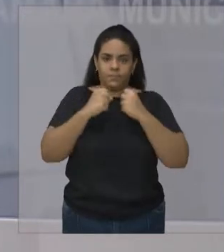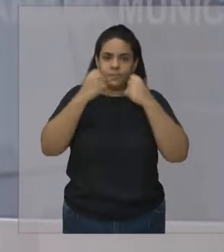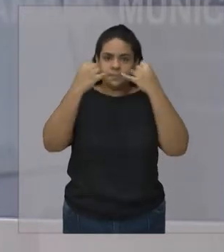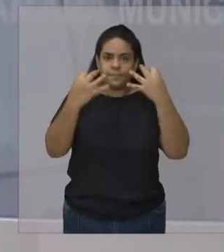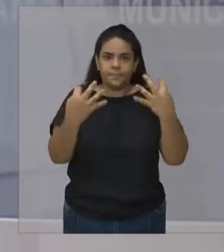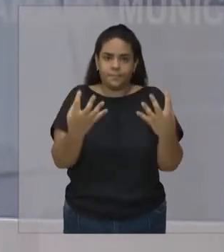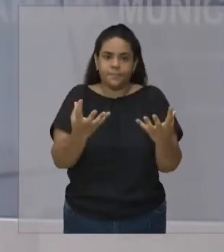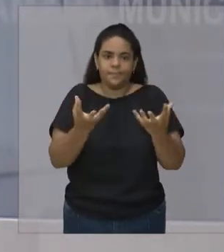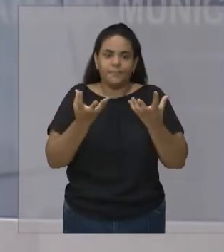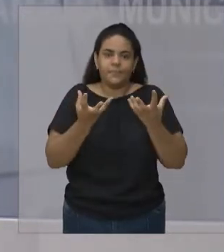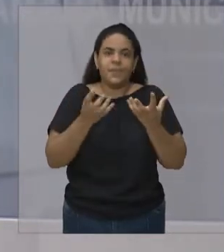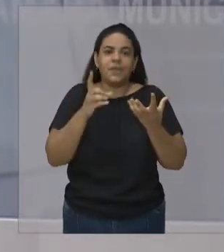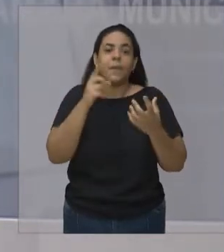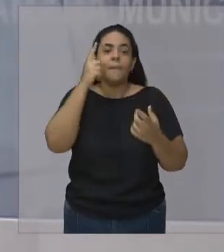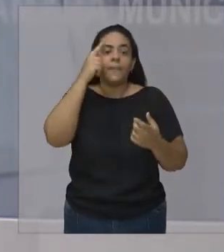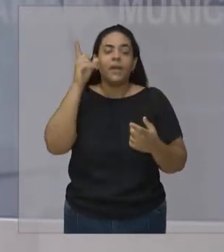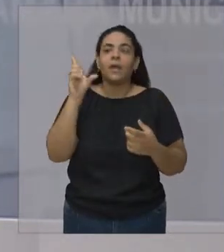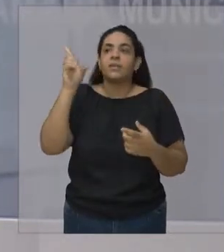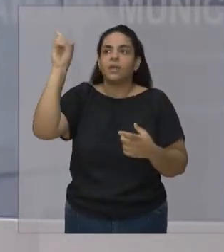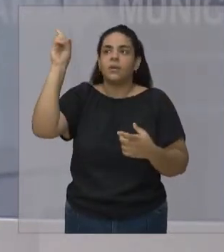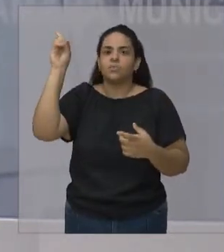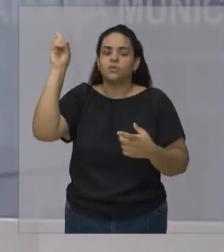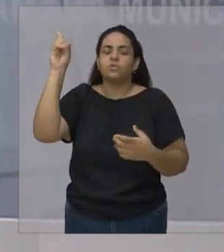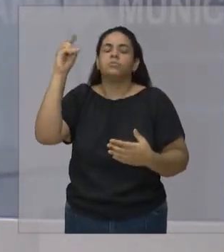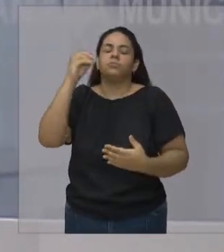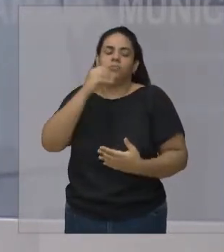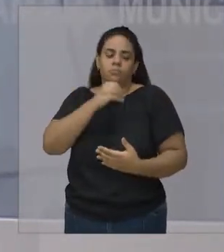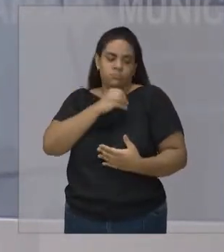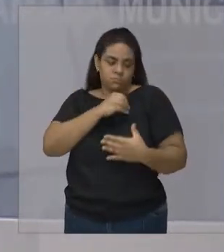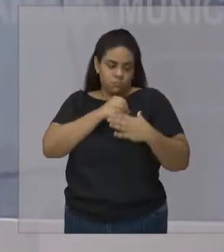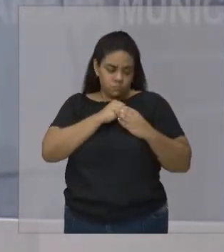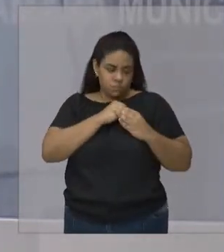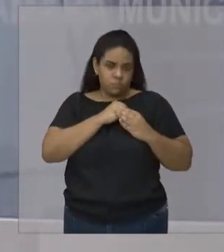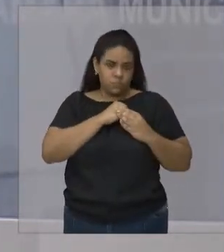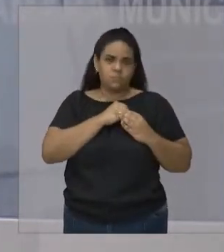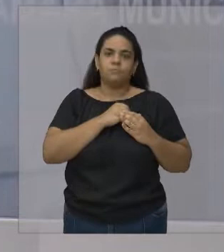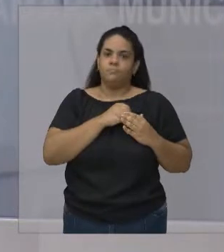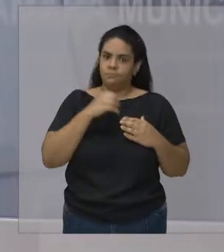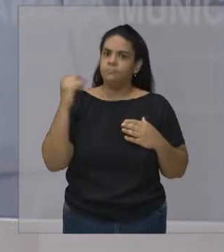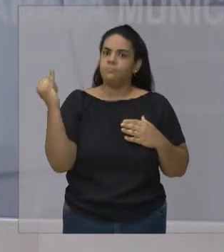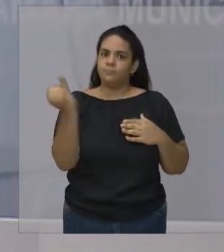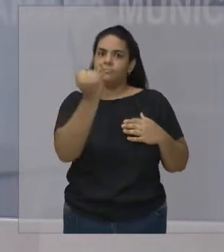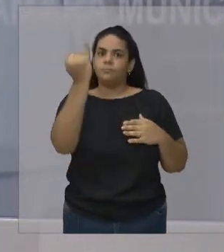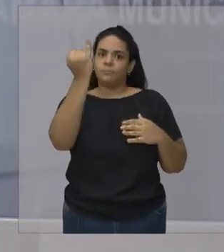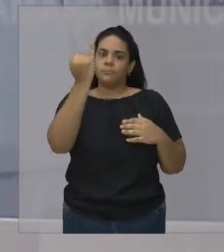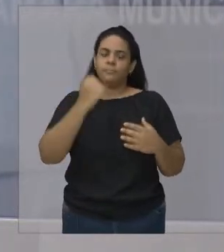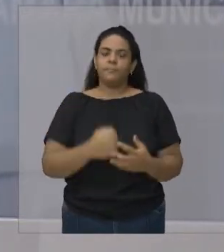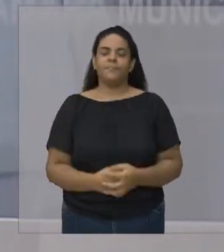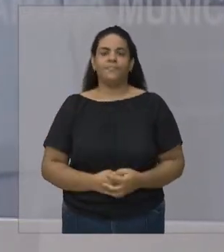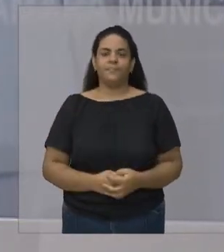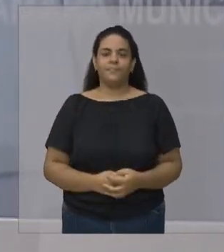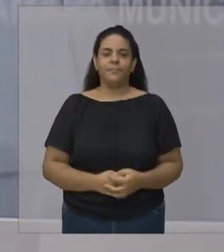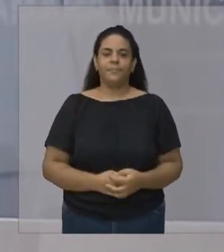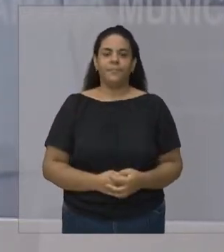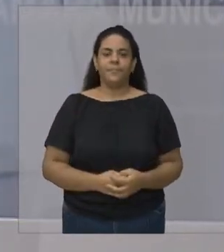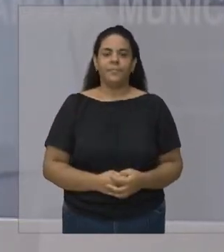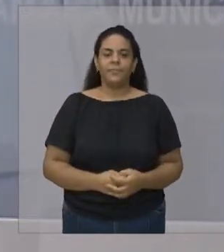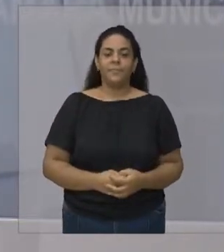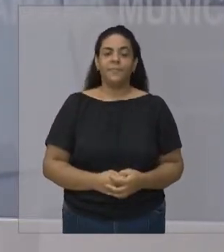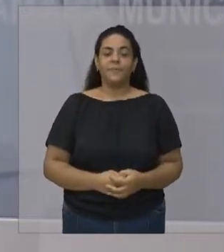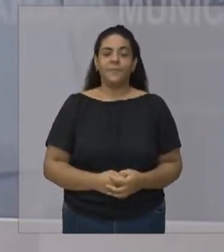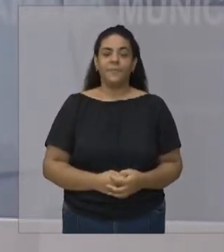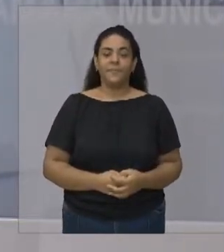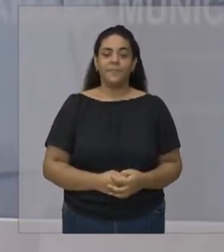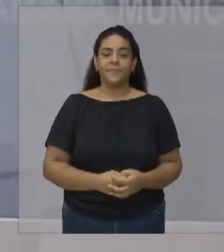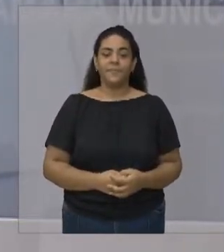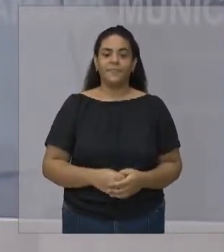vocês tenham um Deus no coração Acho que esse é Você pode dizer O Daniel tinha algum segredo O Daniel